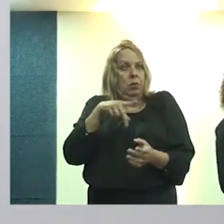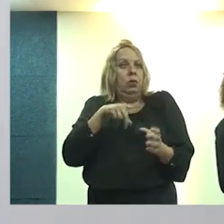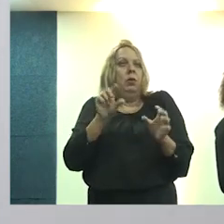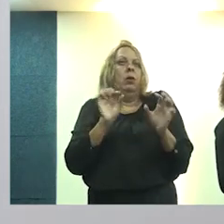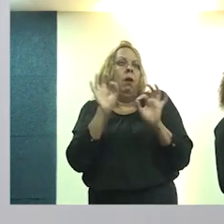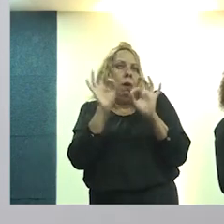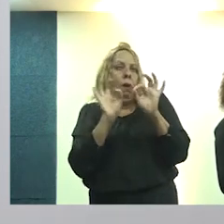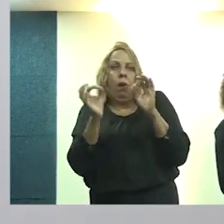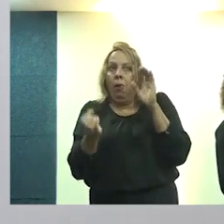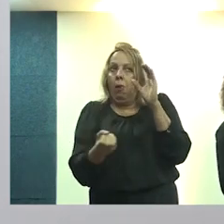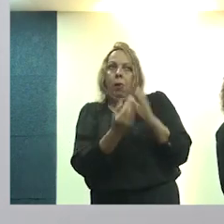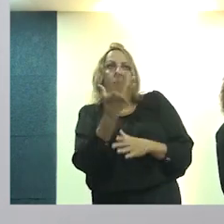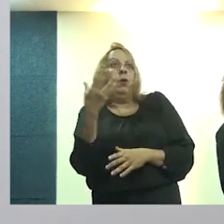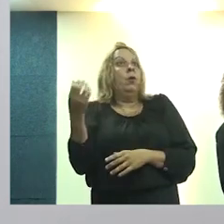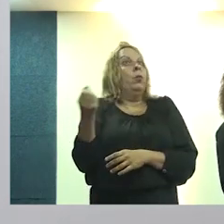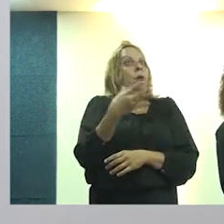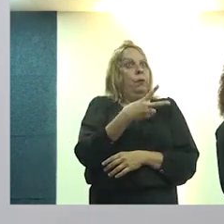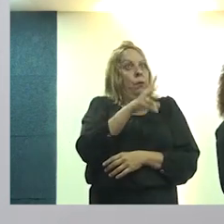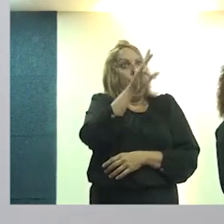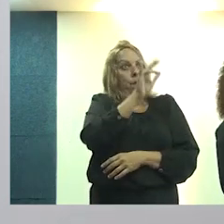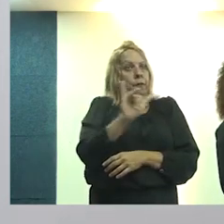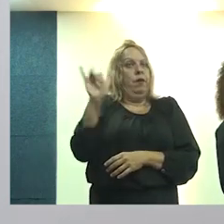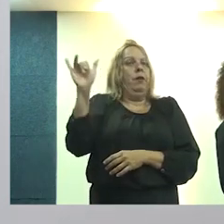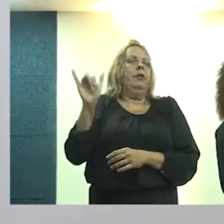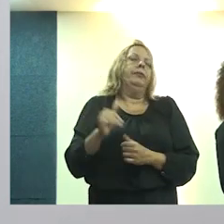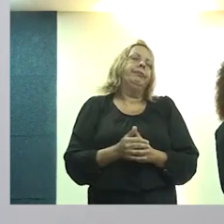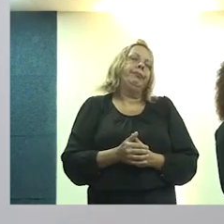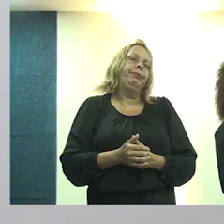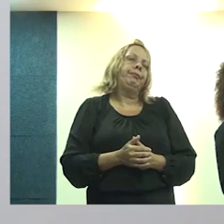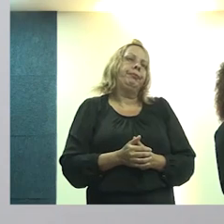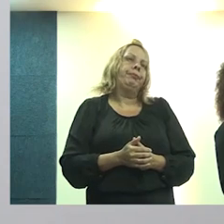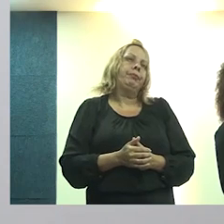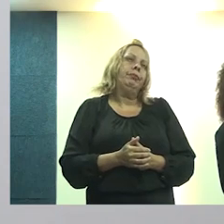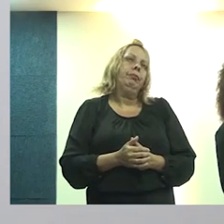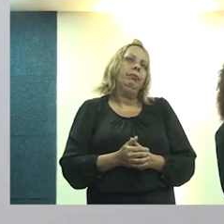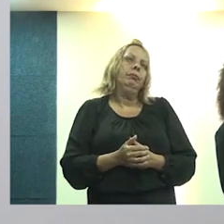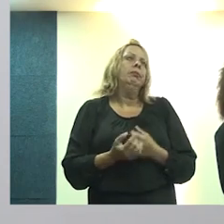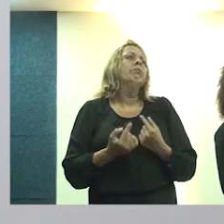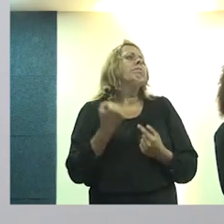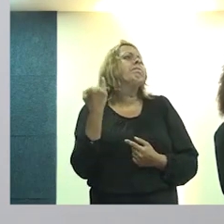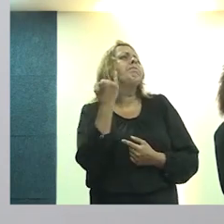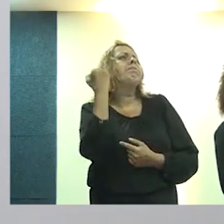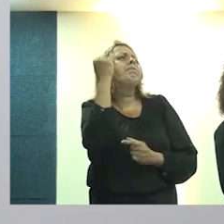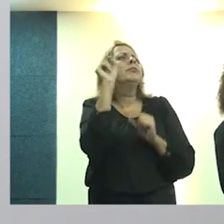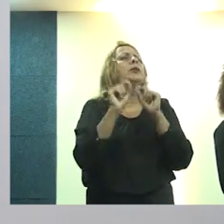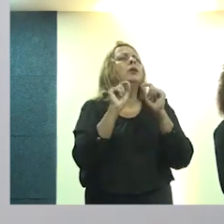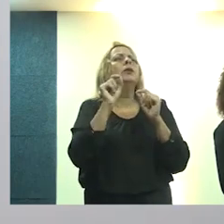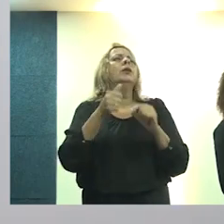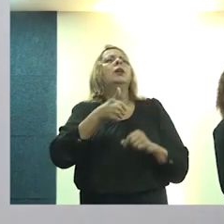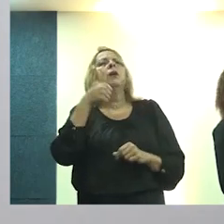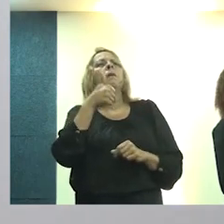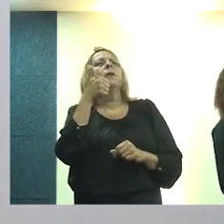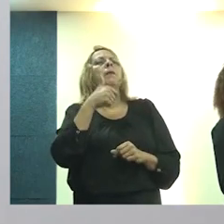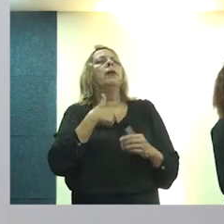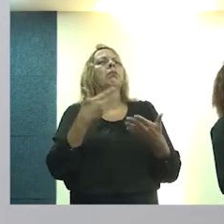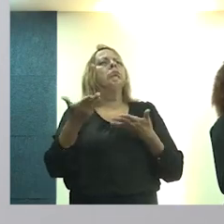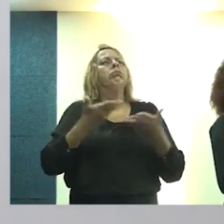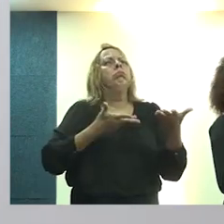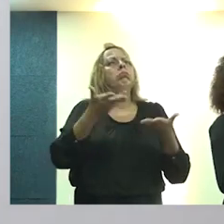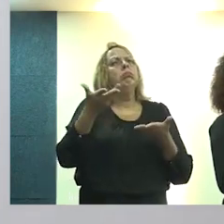e deve ser lançado muito em breve. E ele tem uma componente fundamental. Primeiro, a